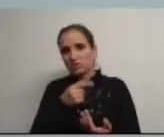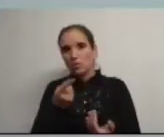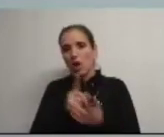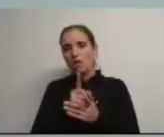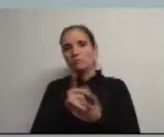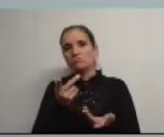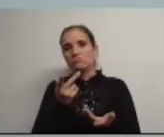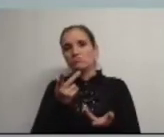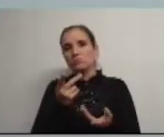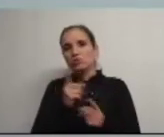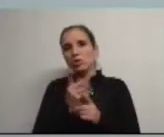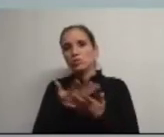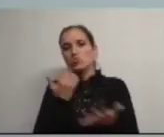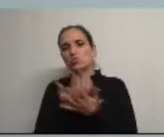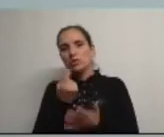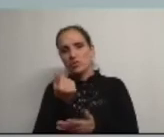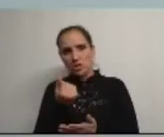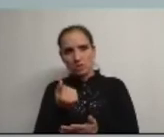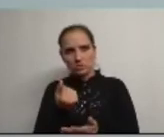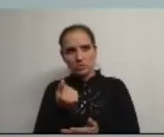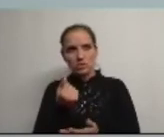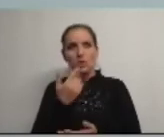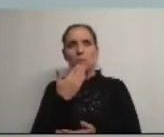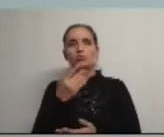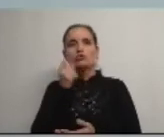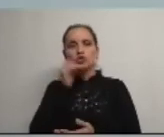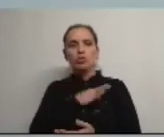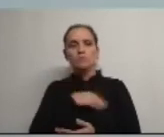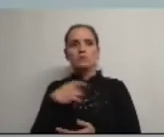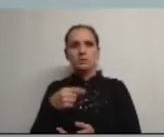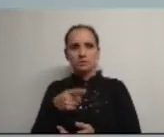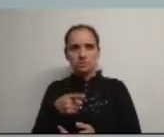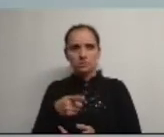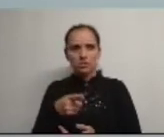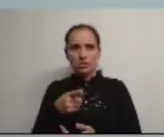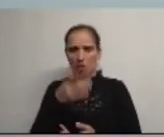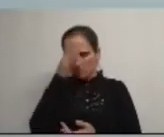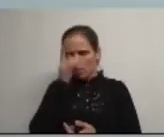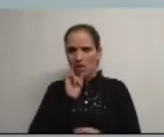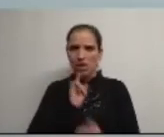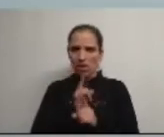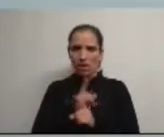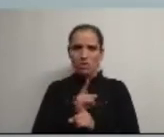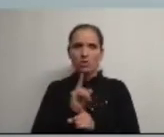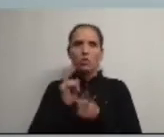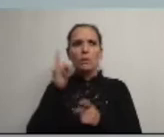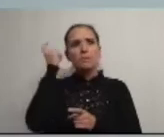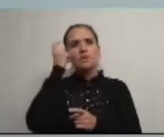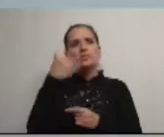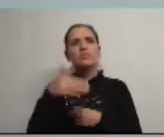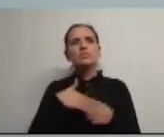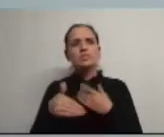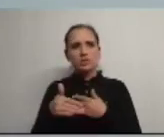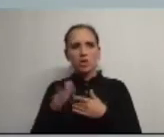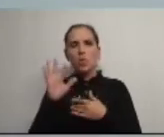como um mero cegador de fundos pergunto-lhe Sr. Presidente partilha da nossa opinião o que é que pensa fazer